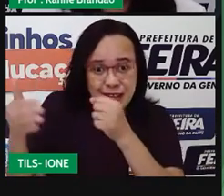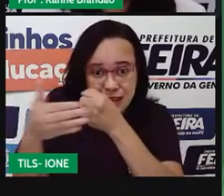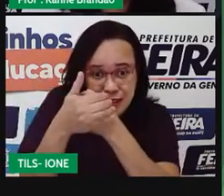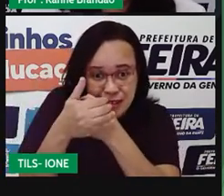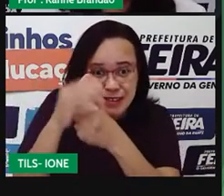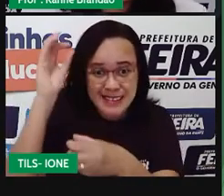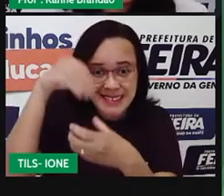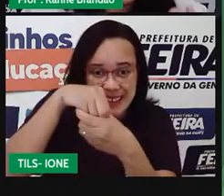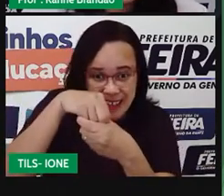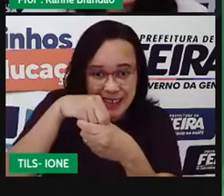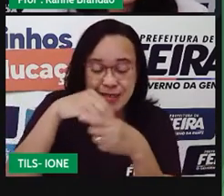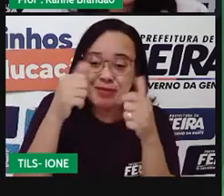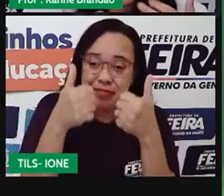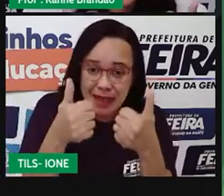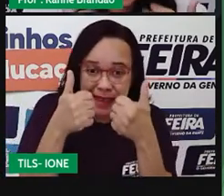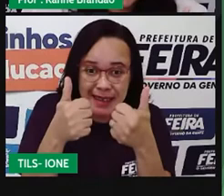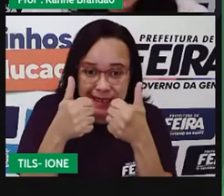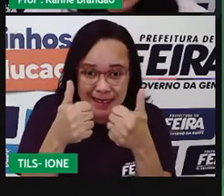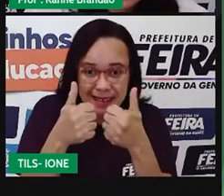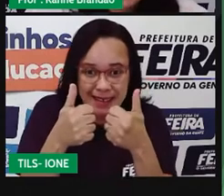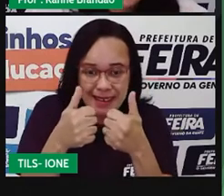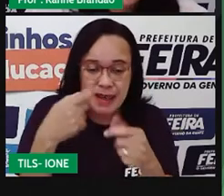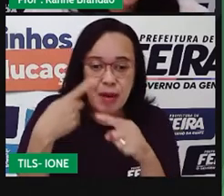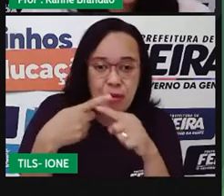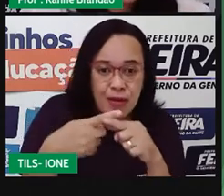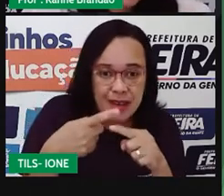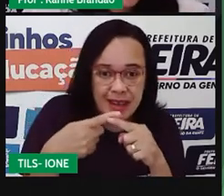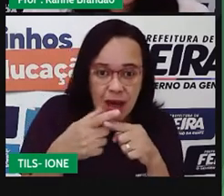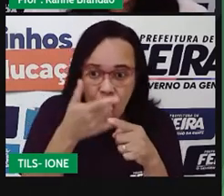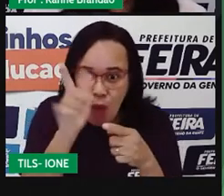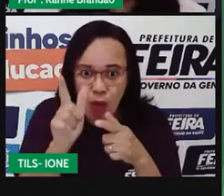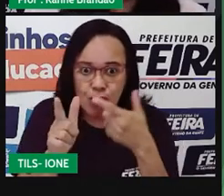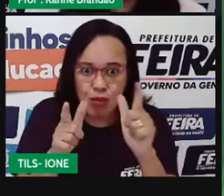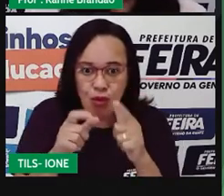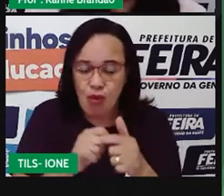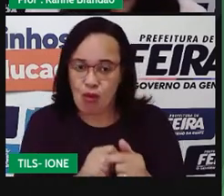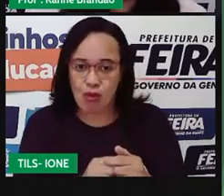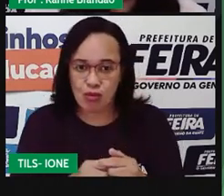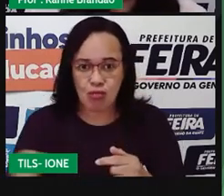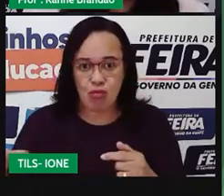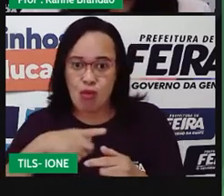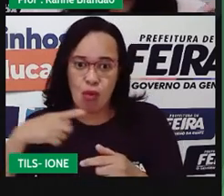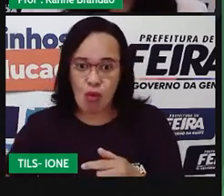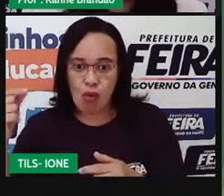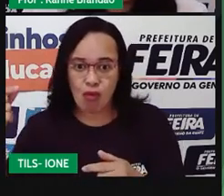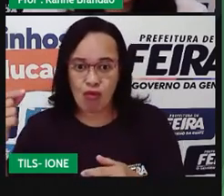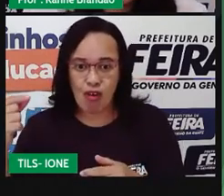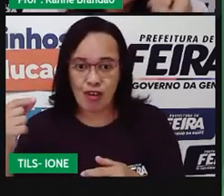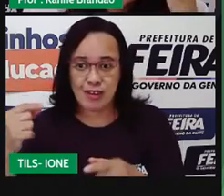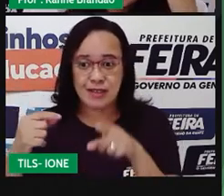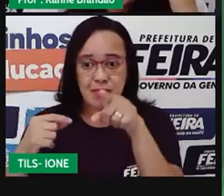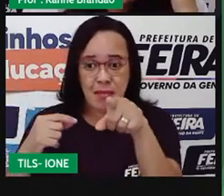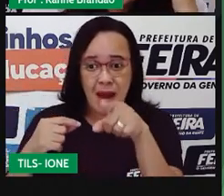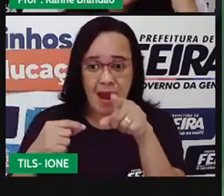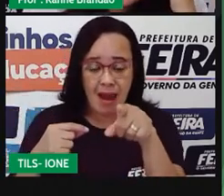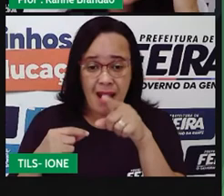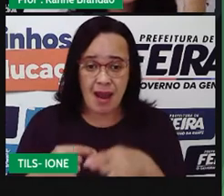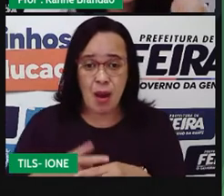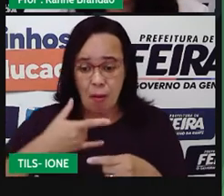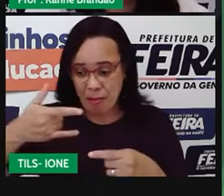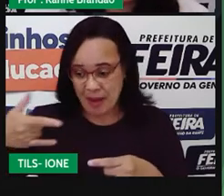ganha o que com isso? Todas as vezes que o peixe se alimenta, os restos do alimento dele acabam, né?